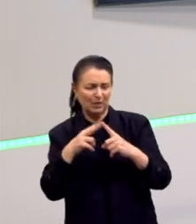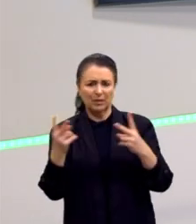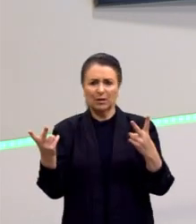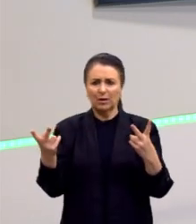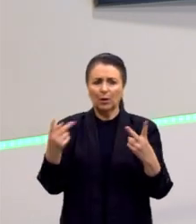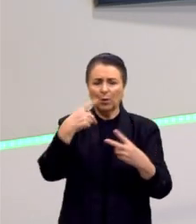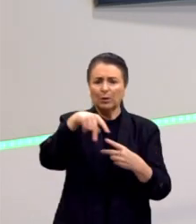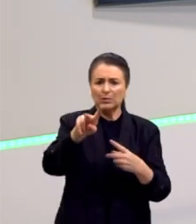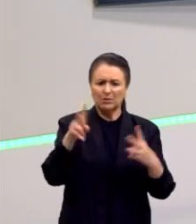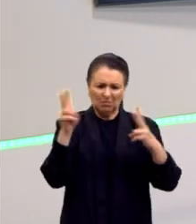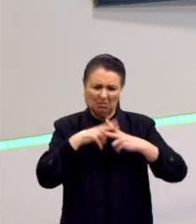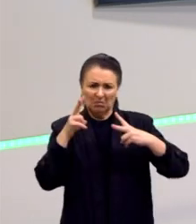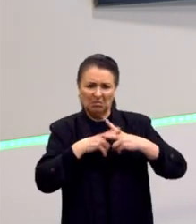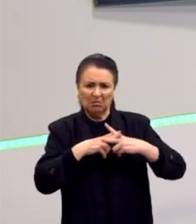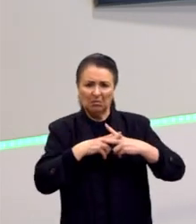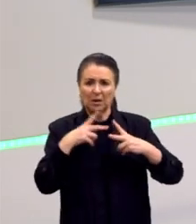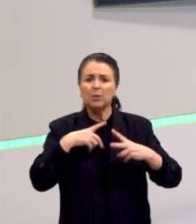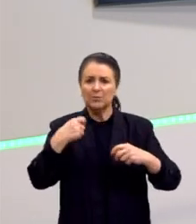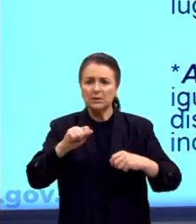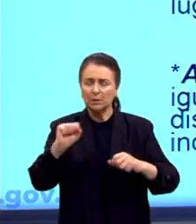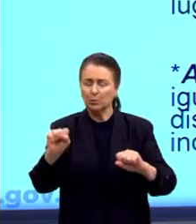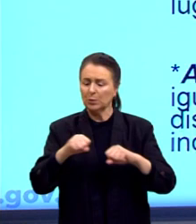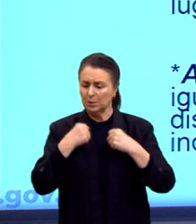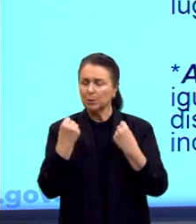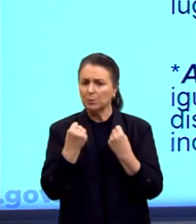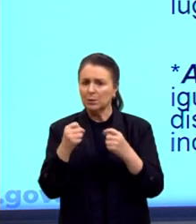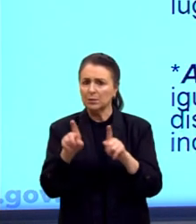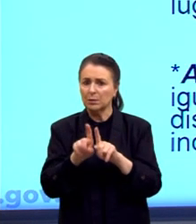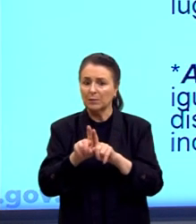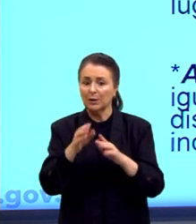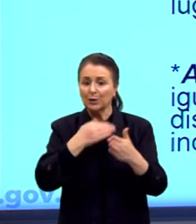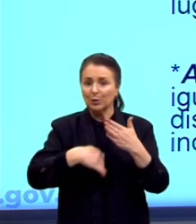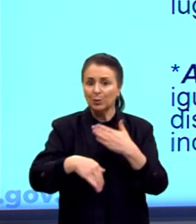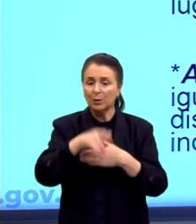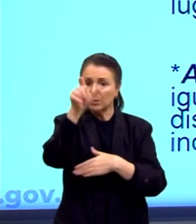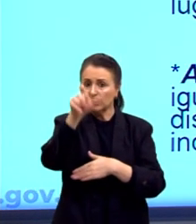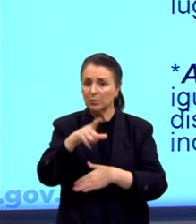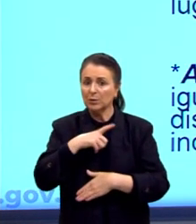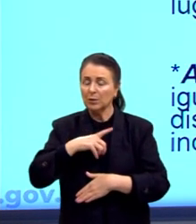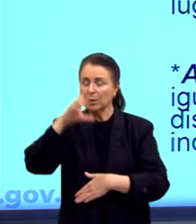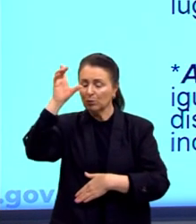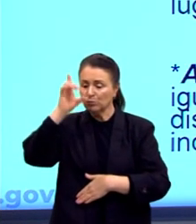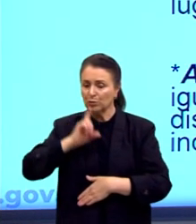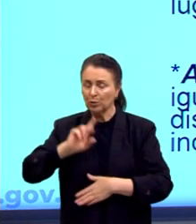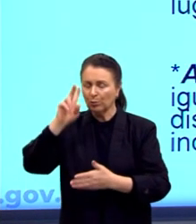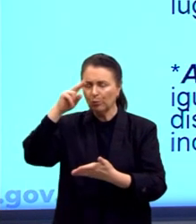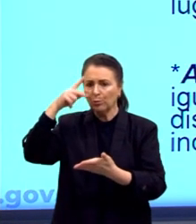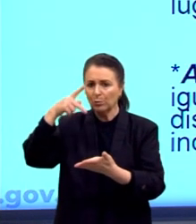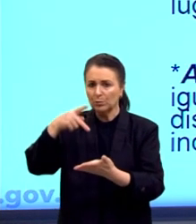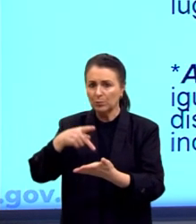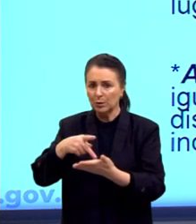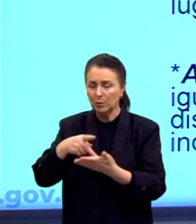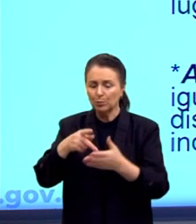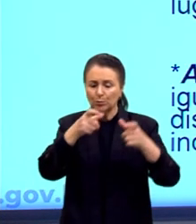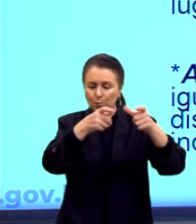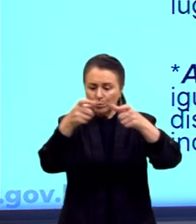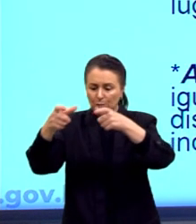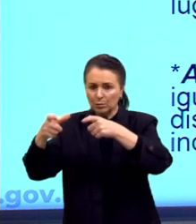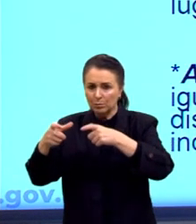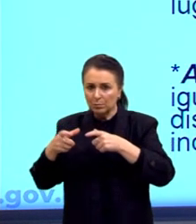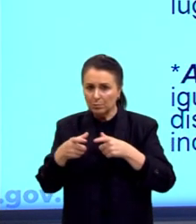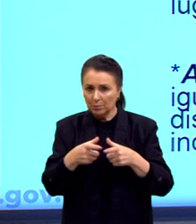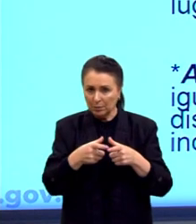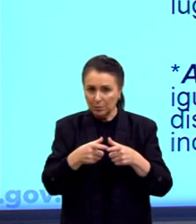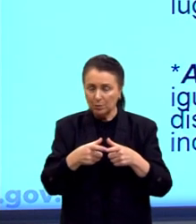direito à segurança pessoal. O é isso? Todos os indivíduos têm direito ao reconhecimento em todos os lugares da sua